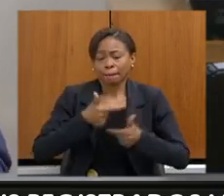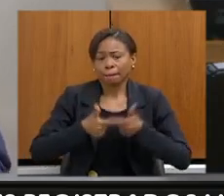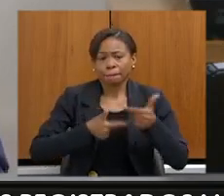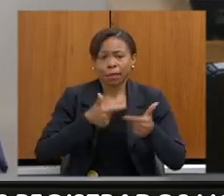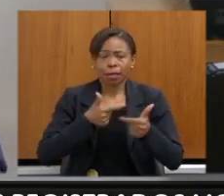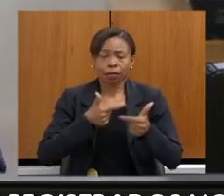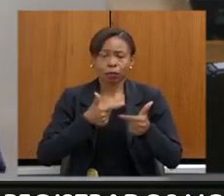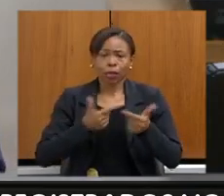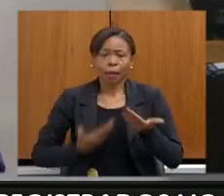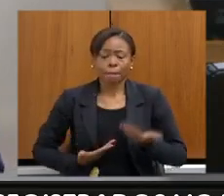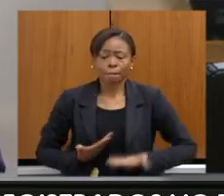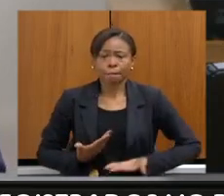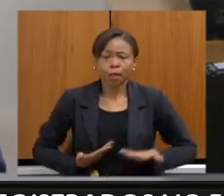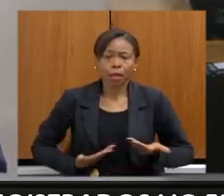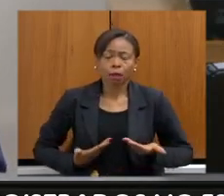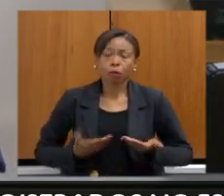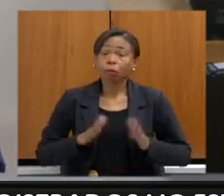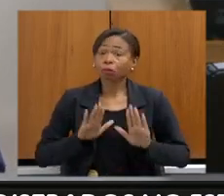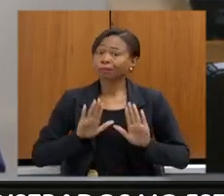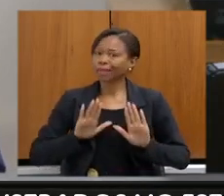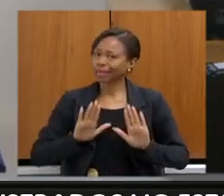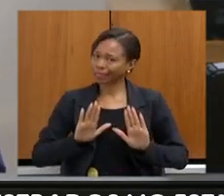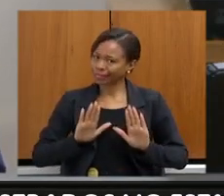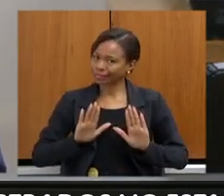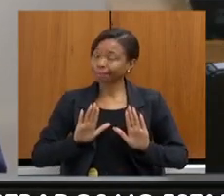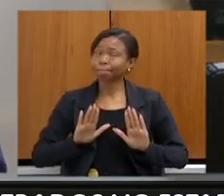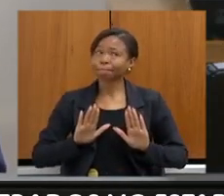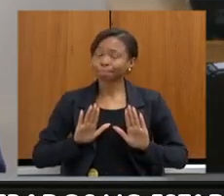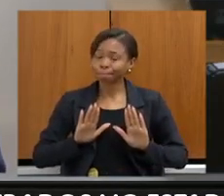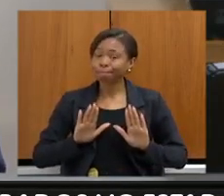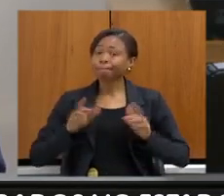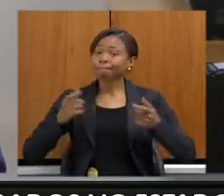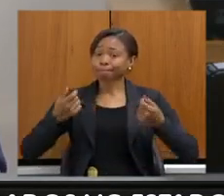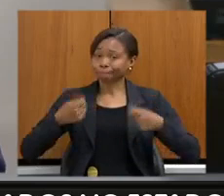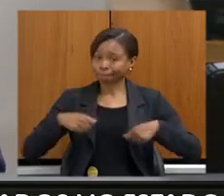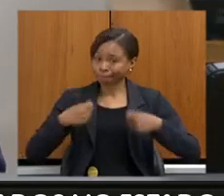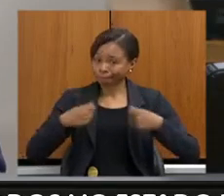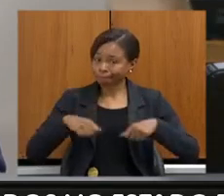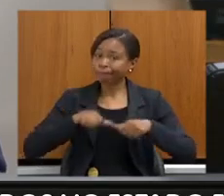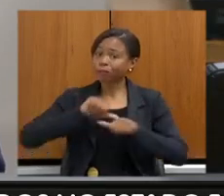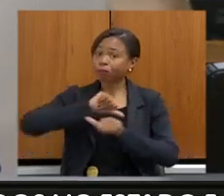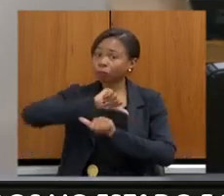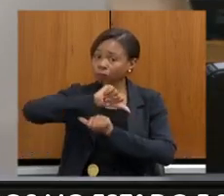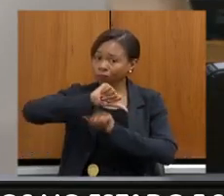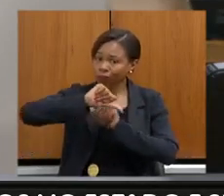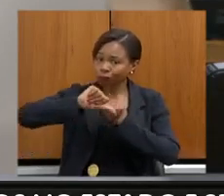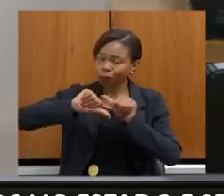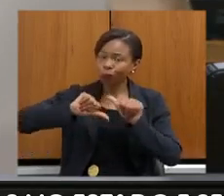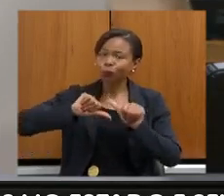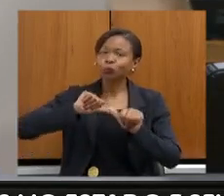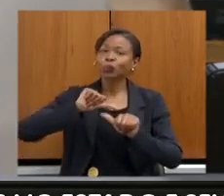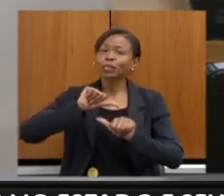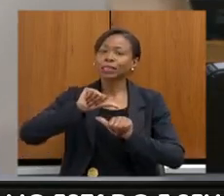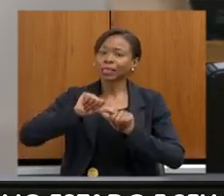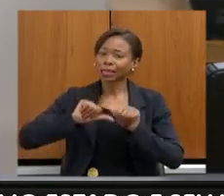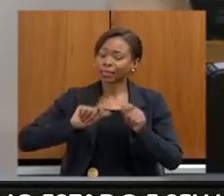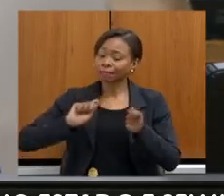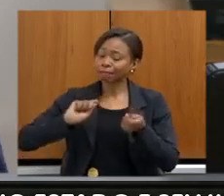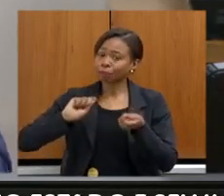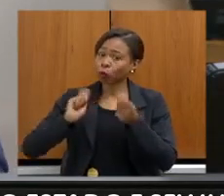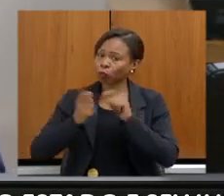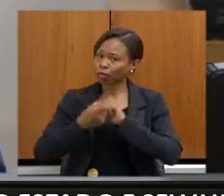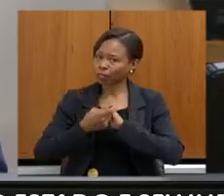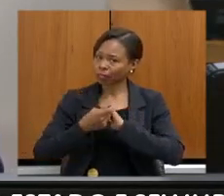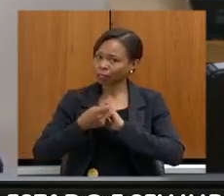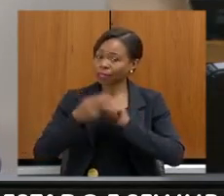mas nós estamos num momento que é preciso fazer uma mudança nessa visão e